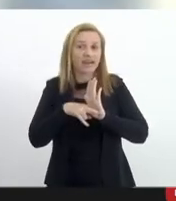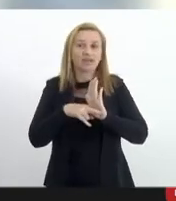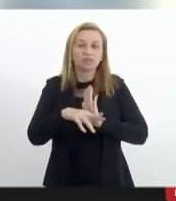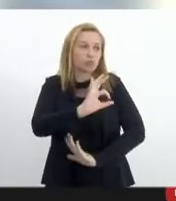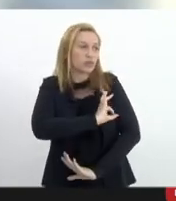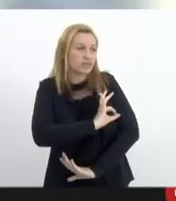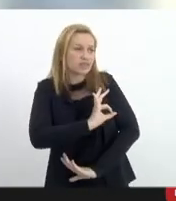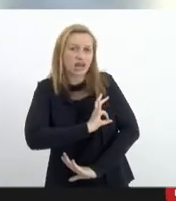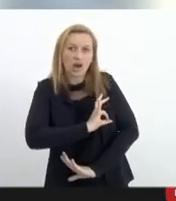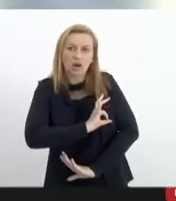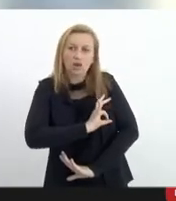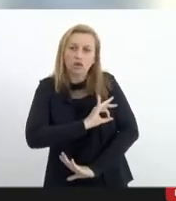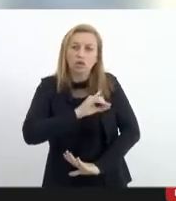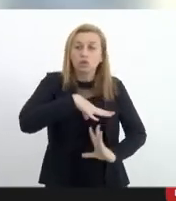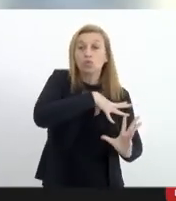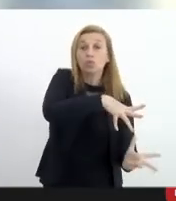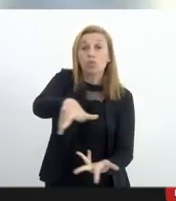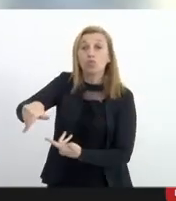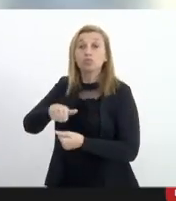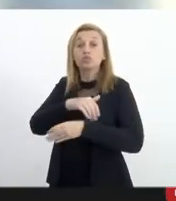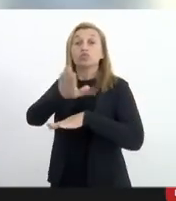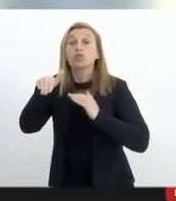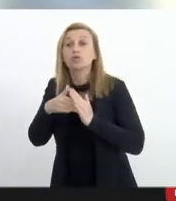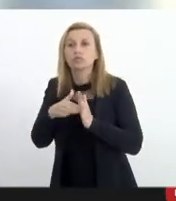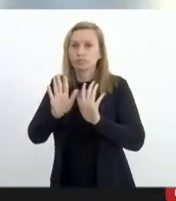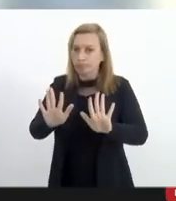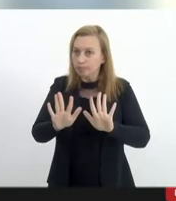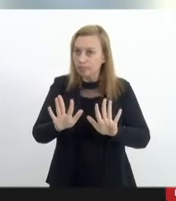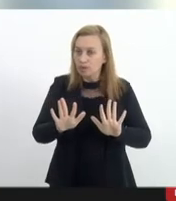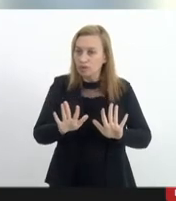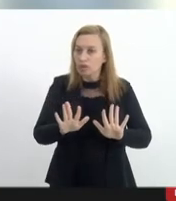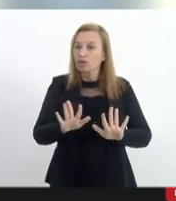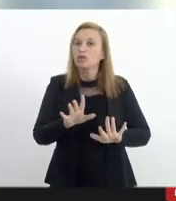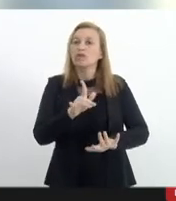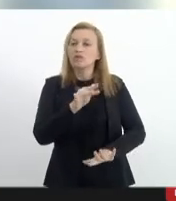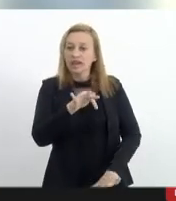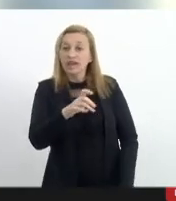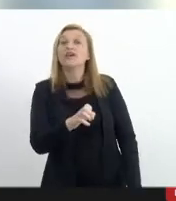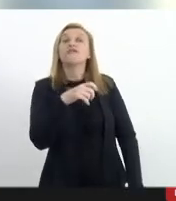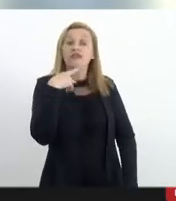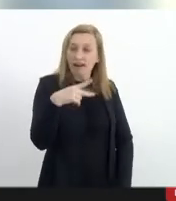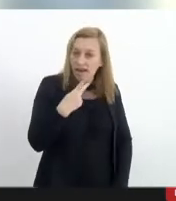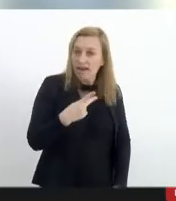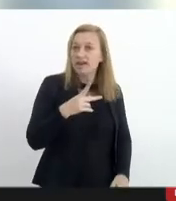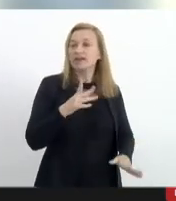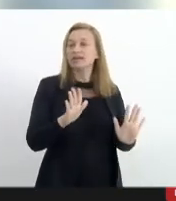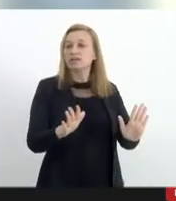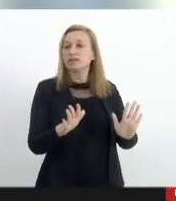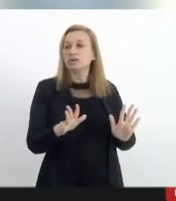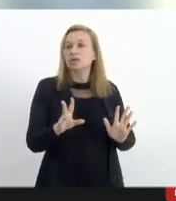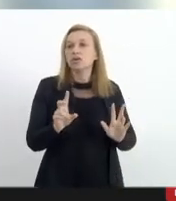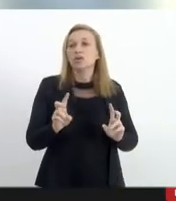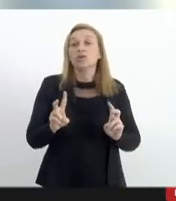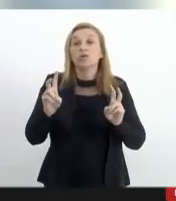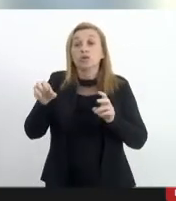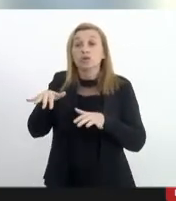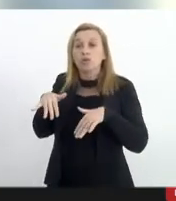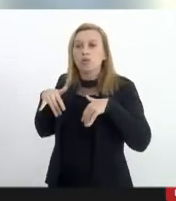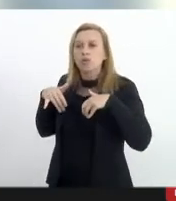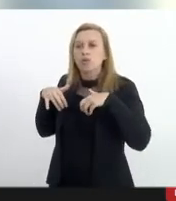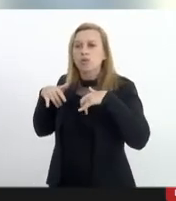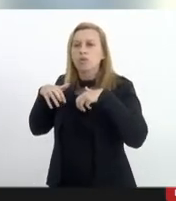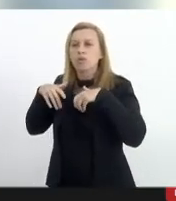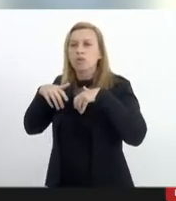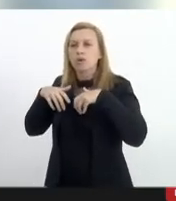no mundo todo com o ministro Fachinho também falei sobre a cena da invasão do